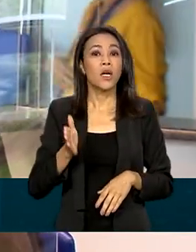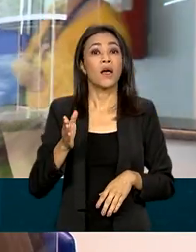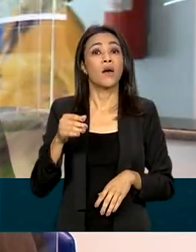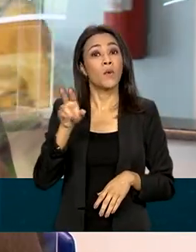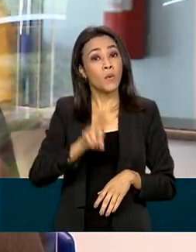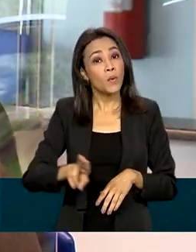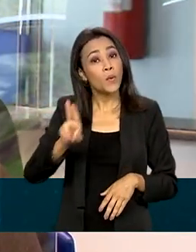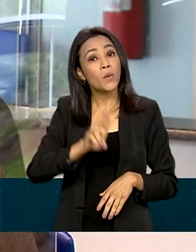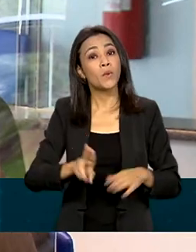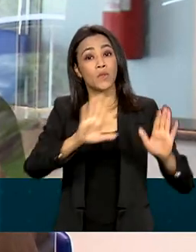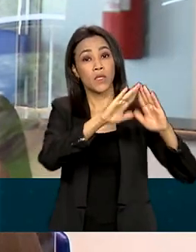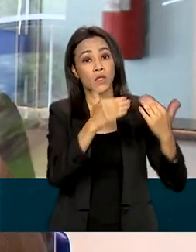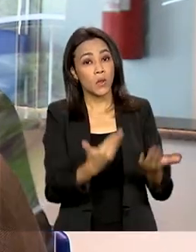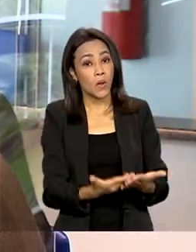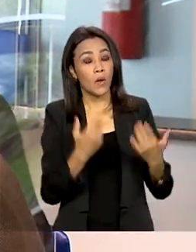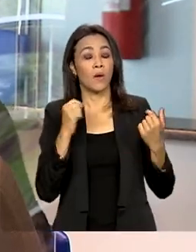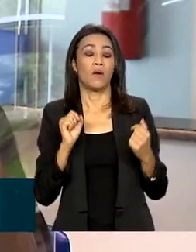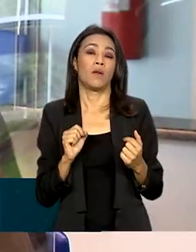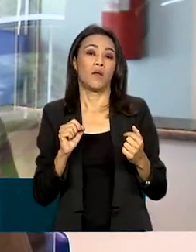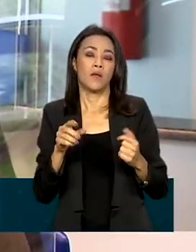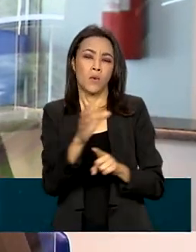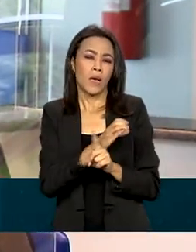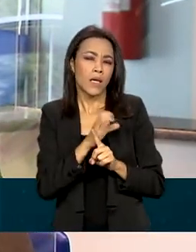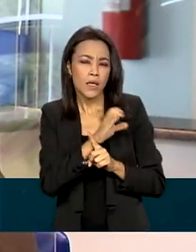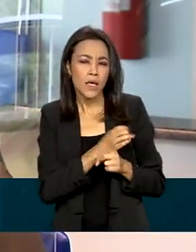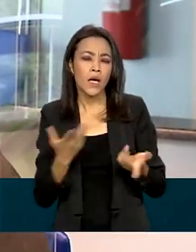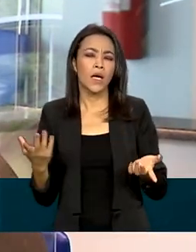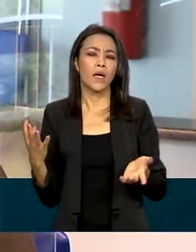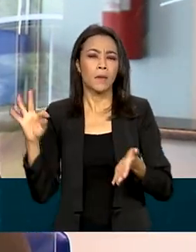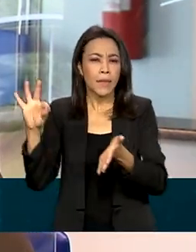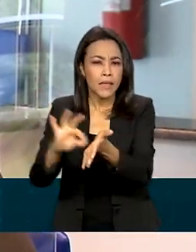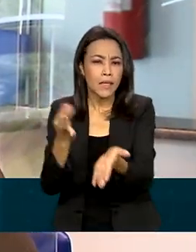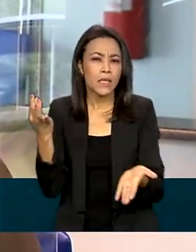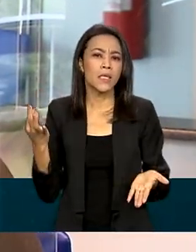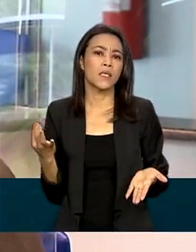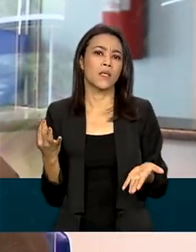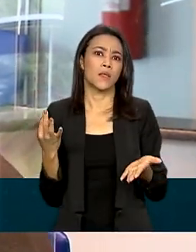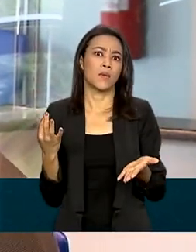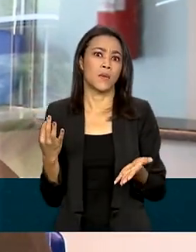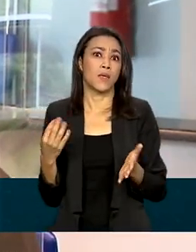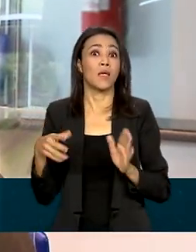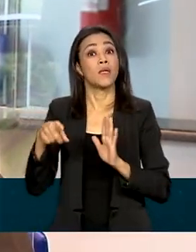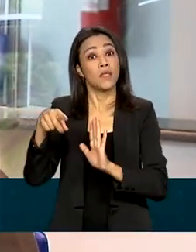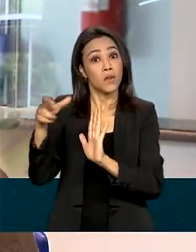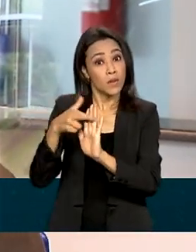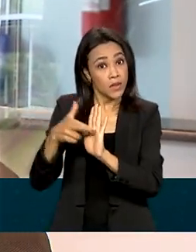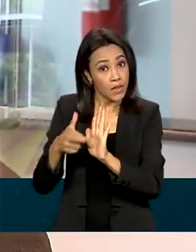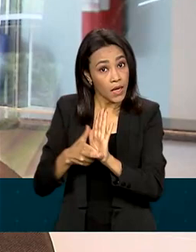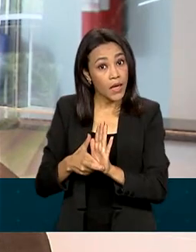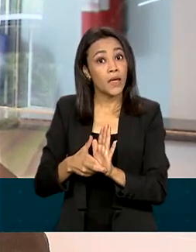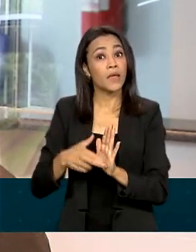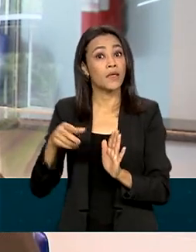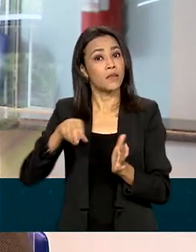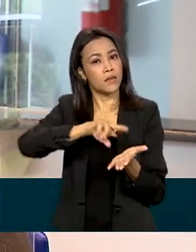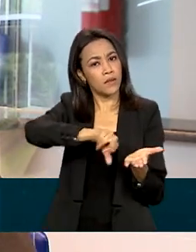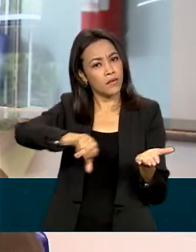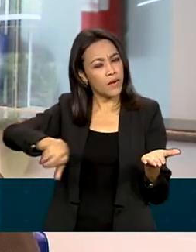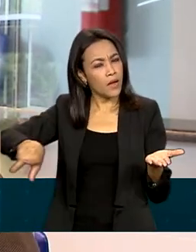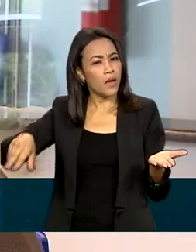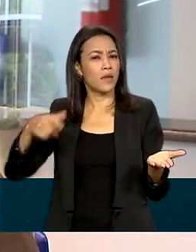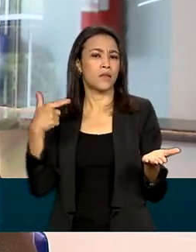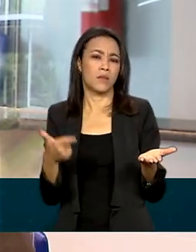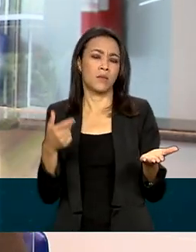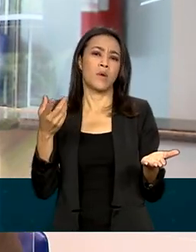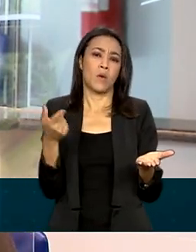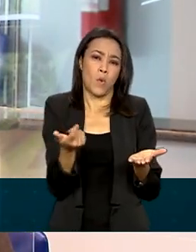rede escolar, calendário vacinal, utilização de matrícula, condicionalidade para o Bolsa Família e outras medidas que serão tomadas